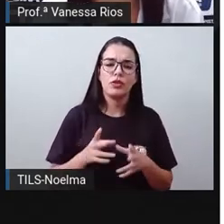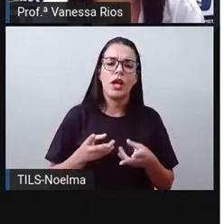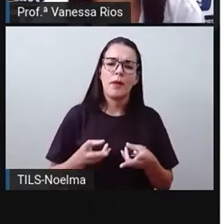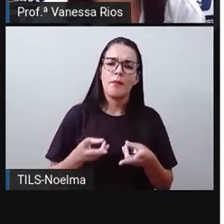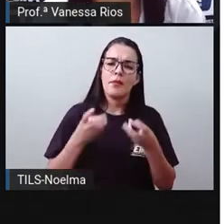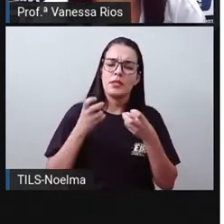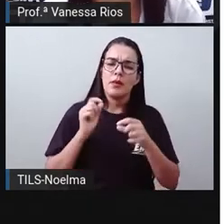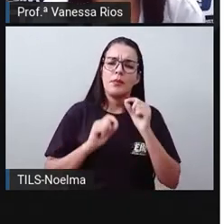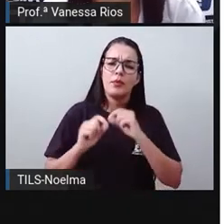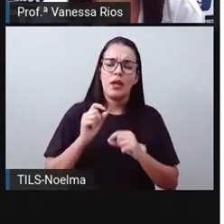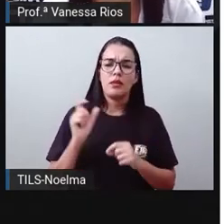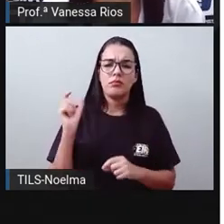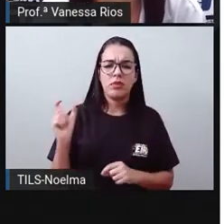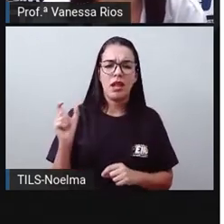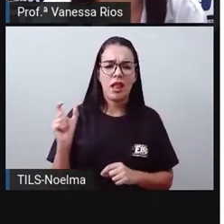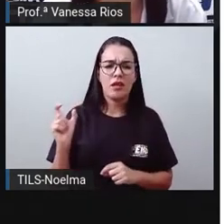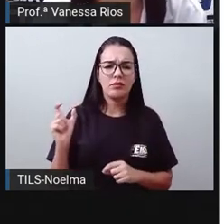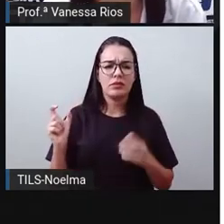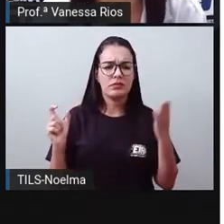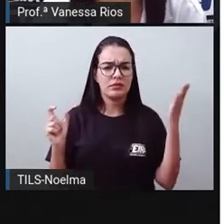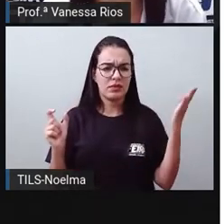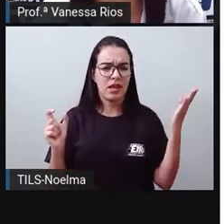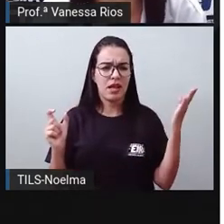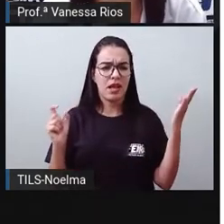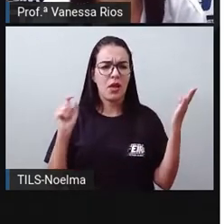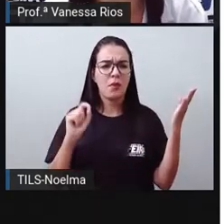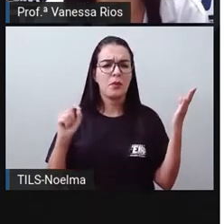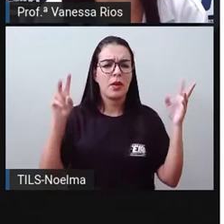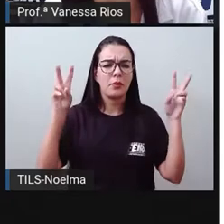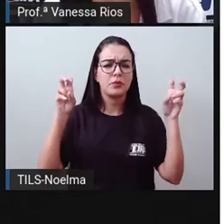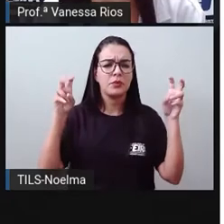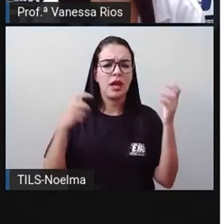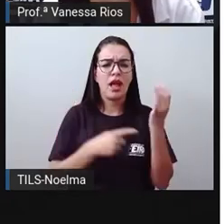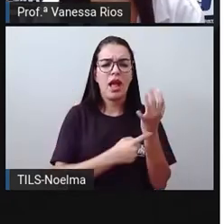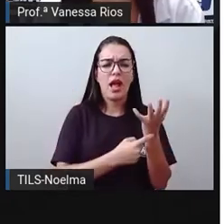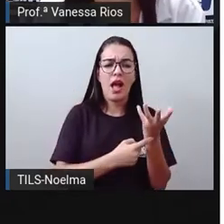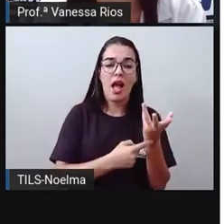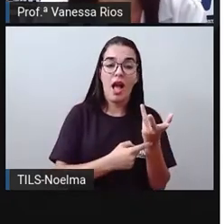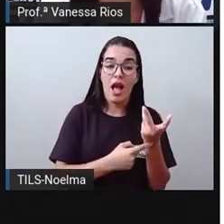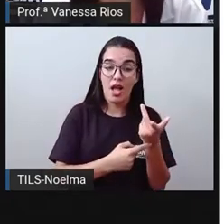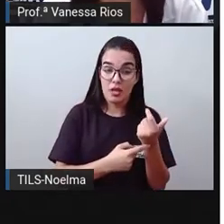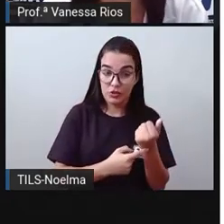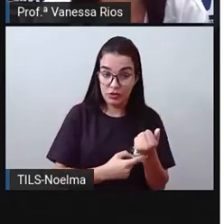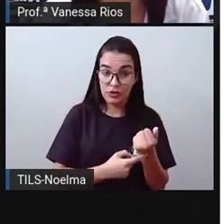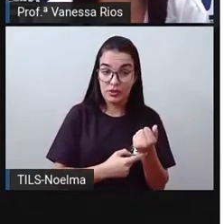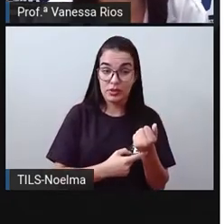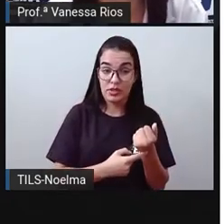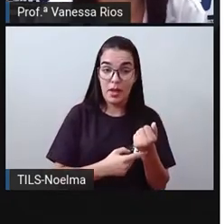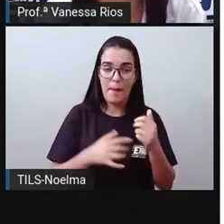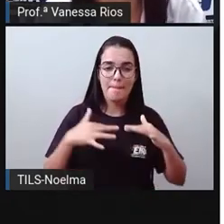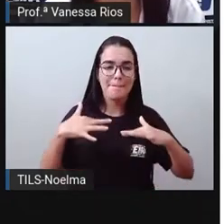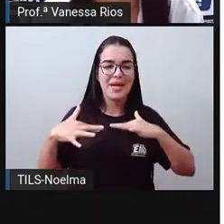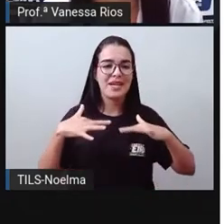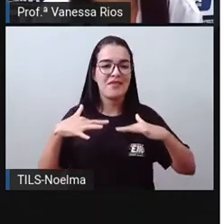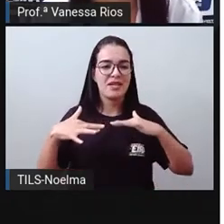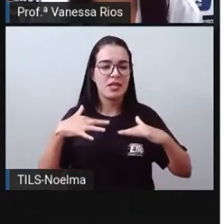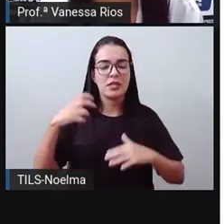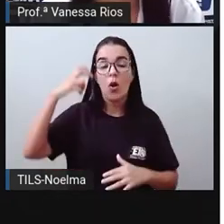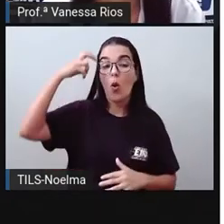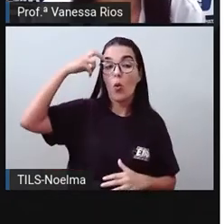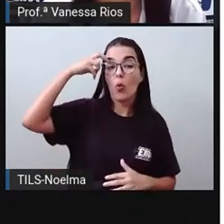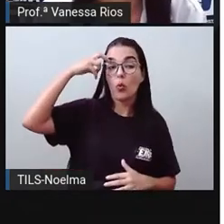palavras que aparecem, né, em destaque no título, porque a gente percebe aí arte e cultura.